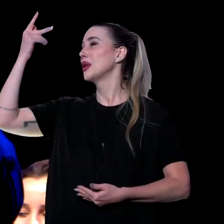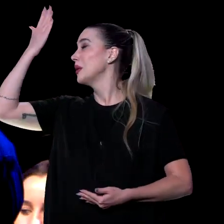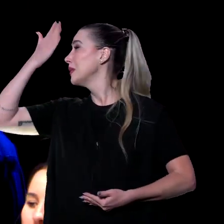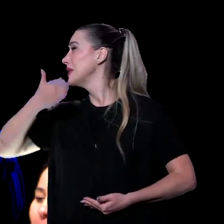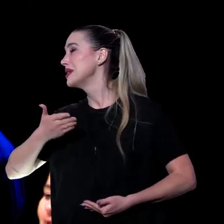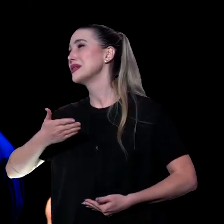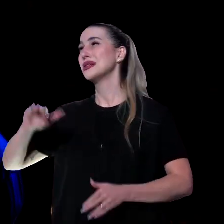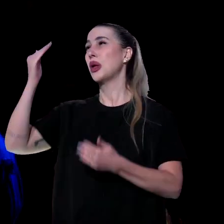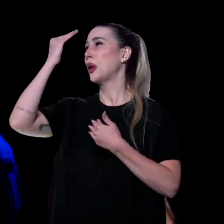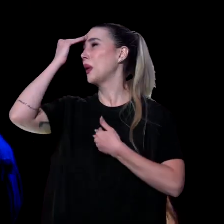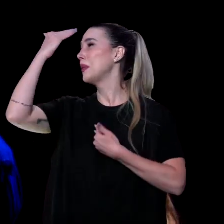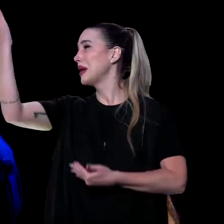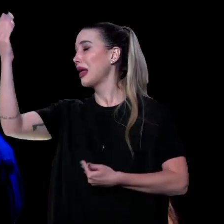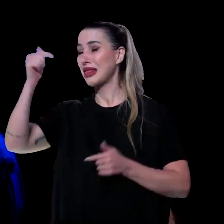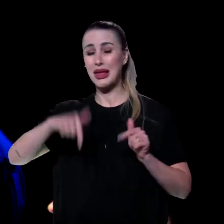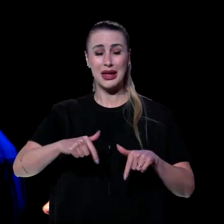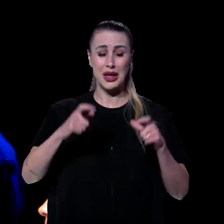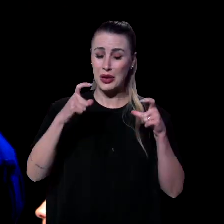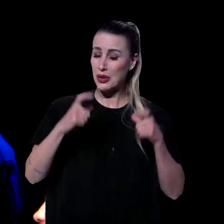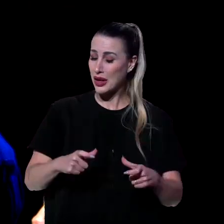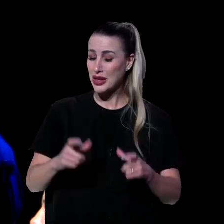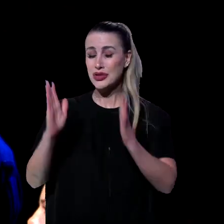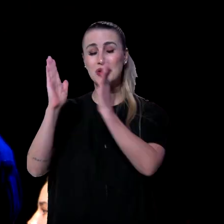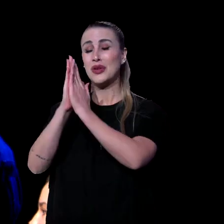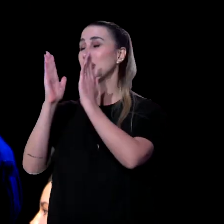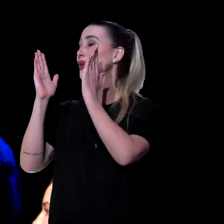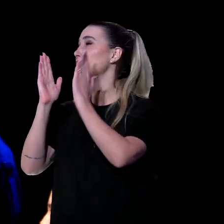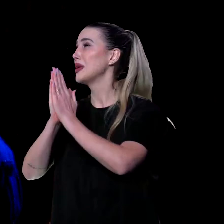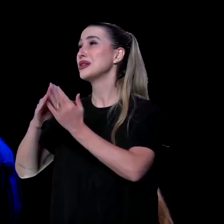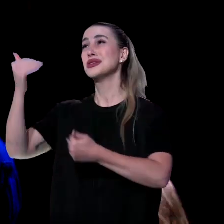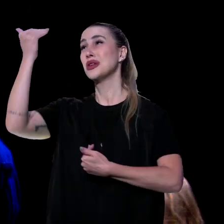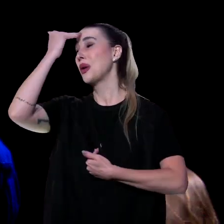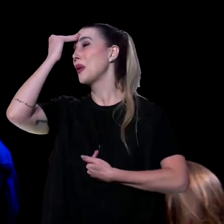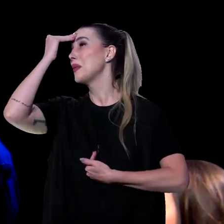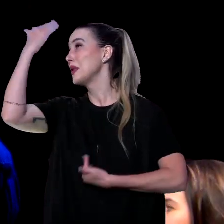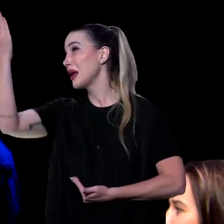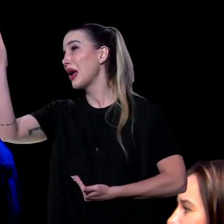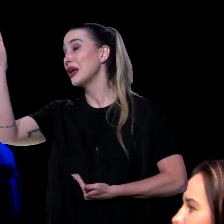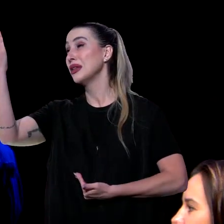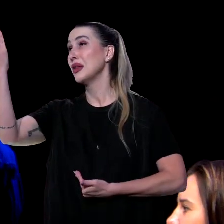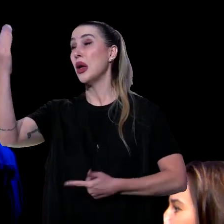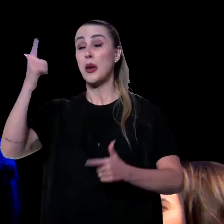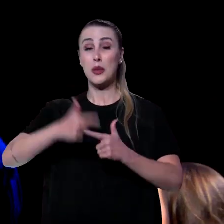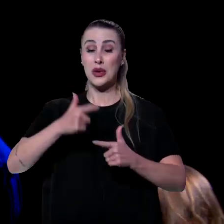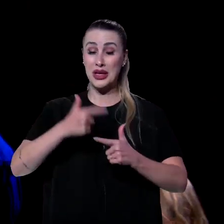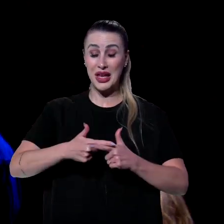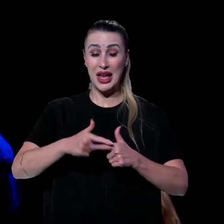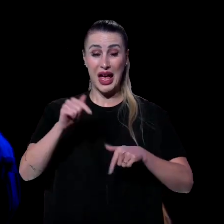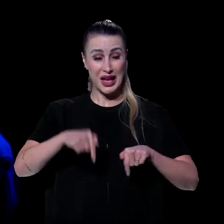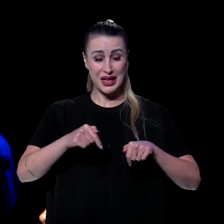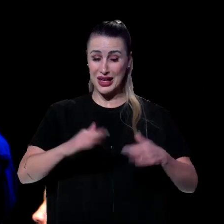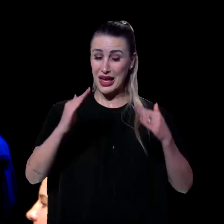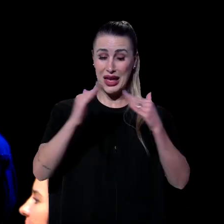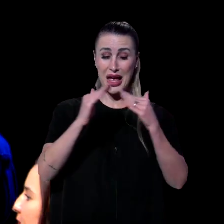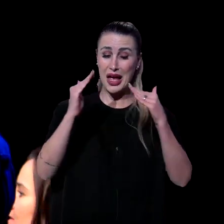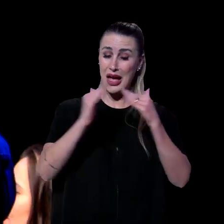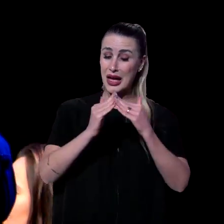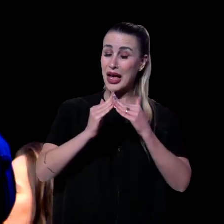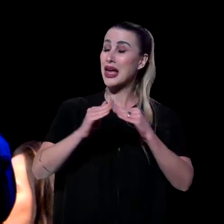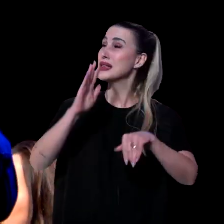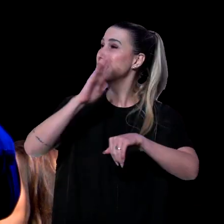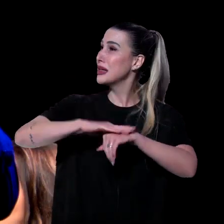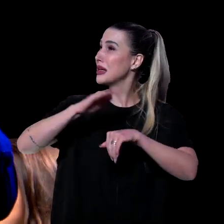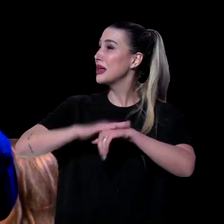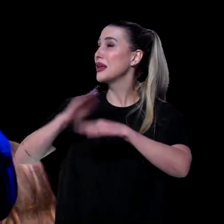Obrigado que aqui é lugar de oração. Obrigado porque aqui é casa de oração. Aqui é casa de intercessão uns pelos